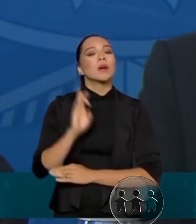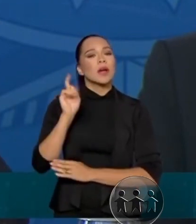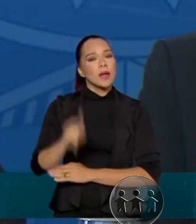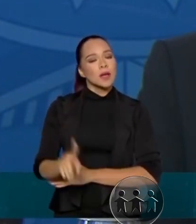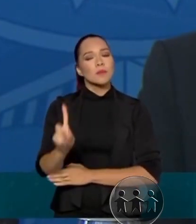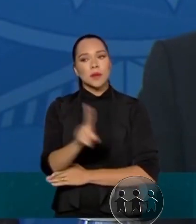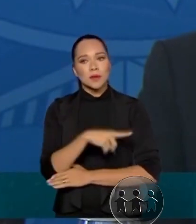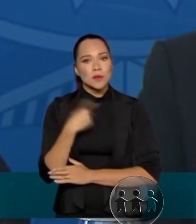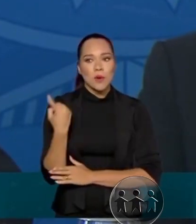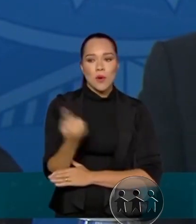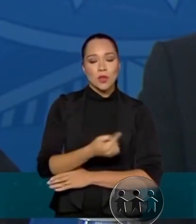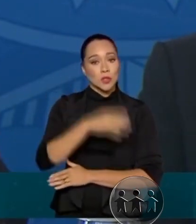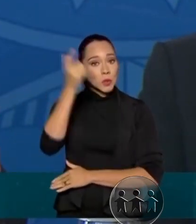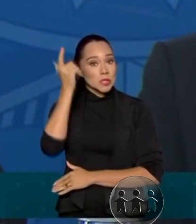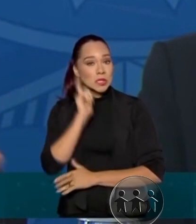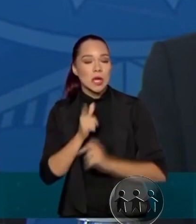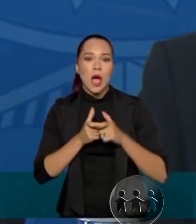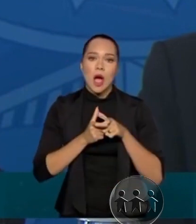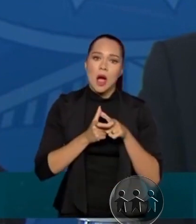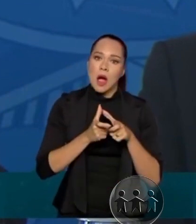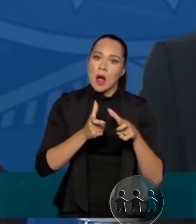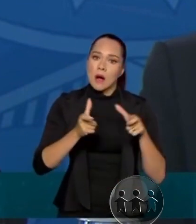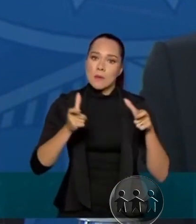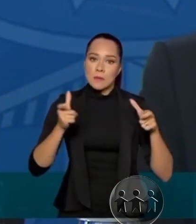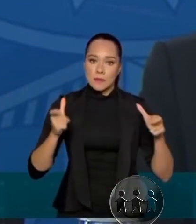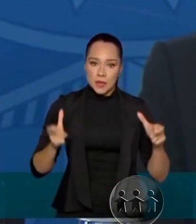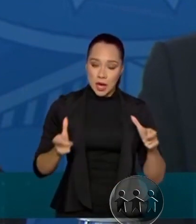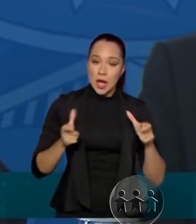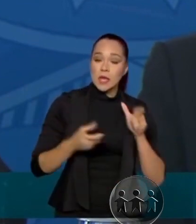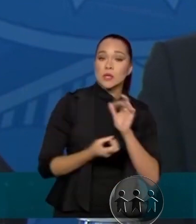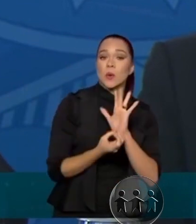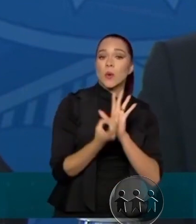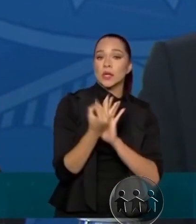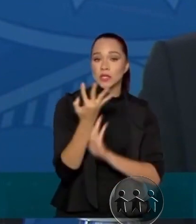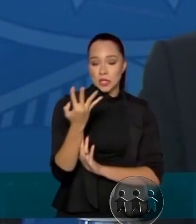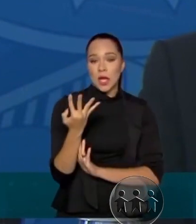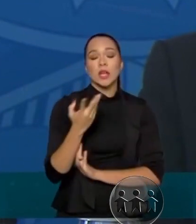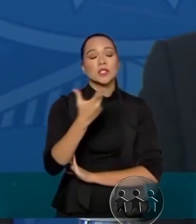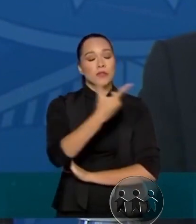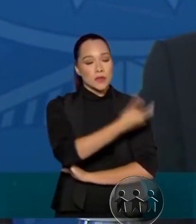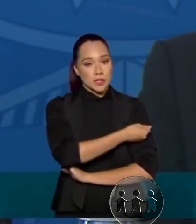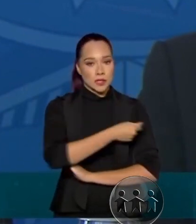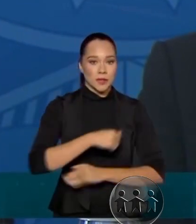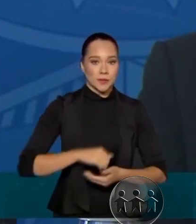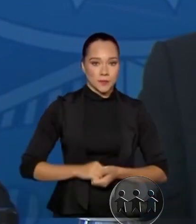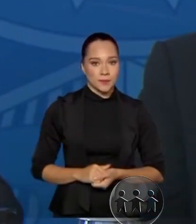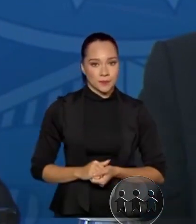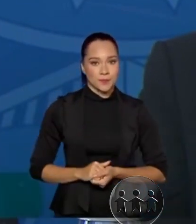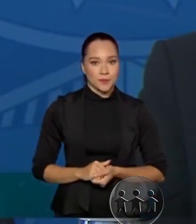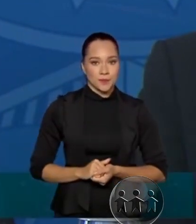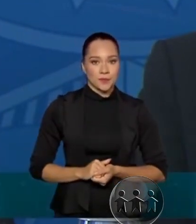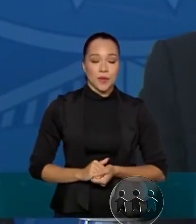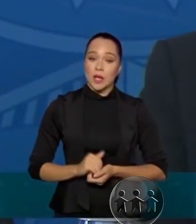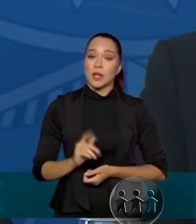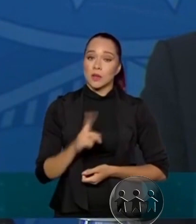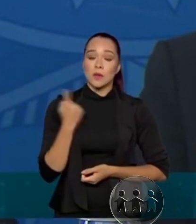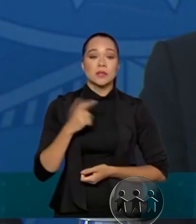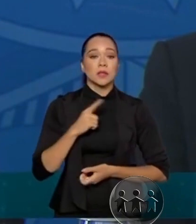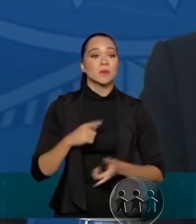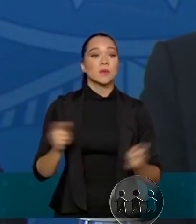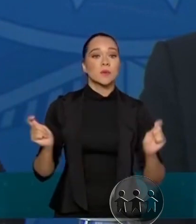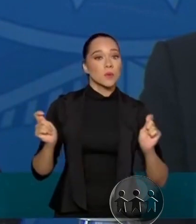consigamos ampliar esse número de vacinação. Nós temos condições